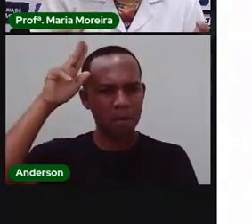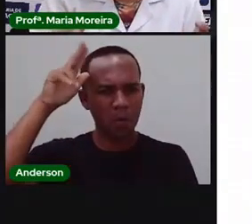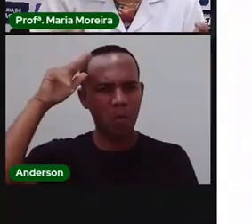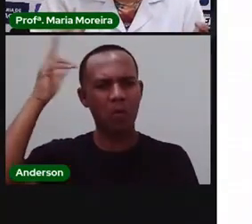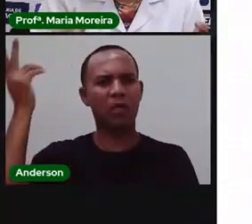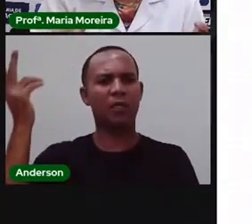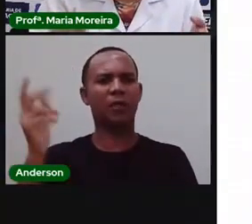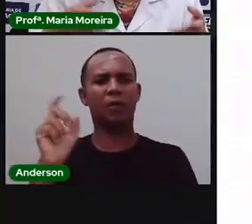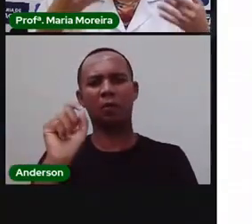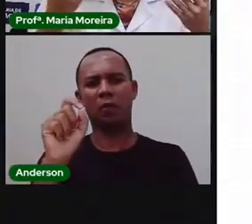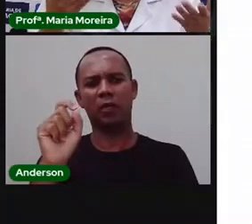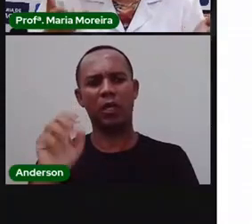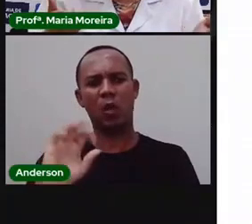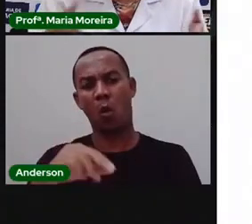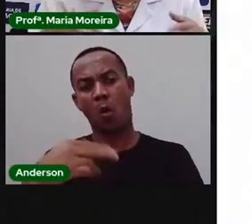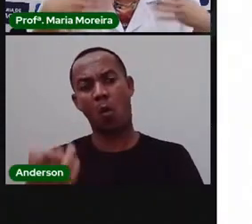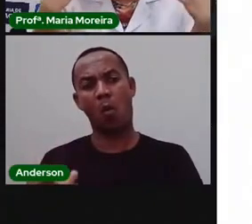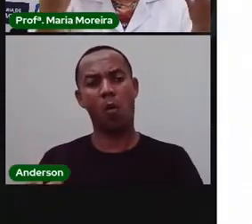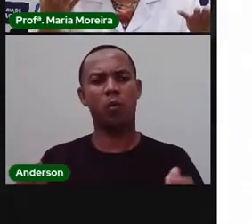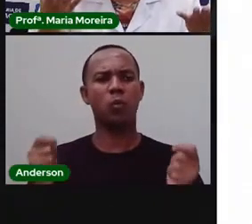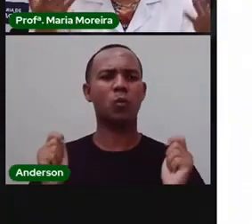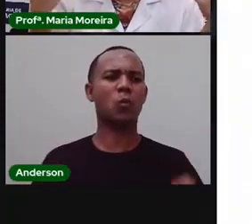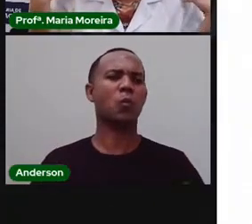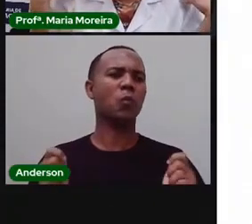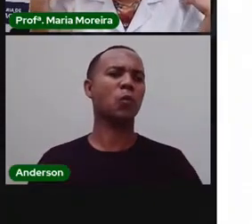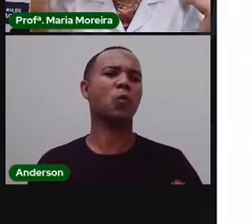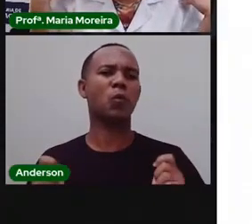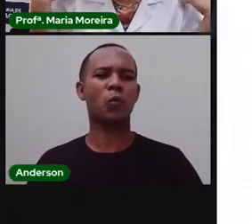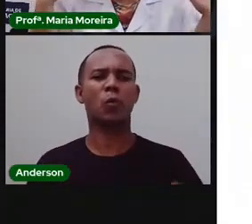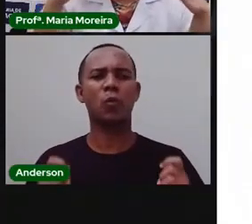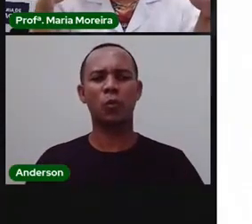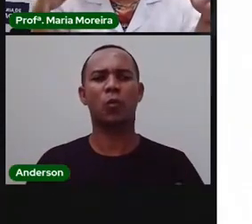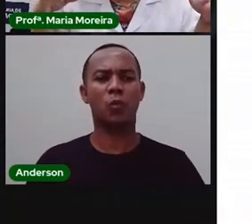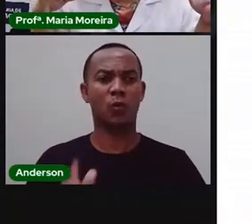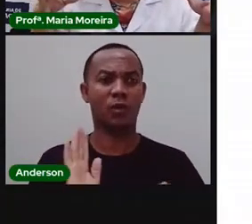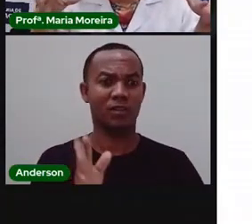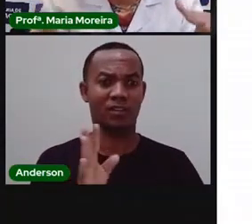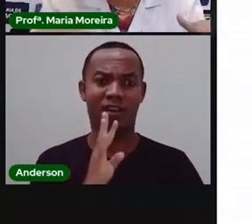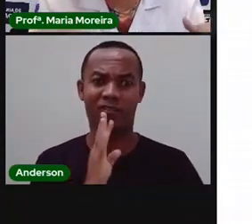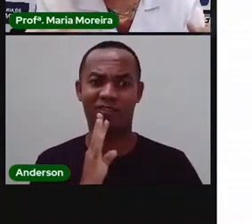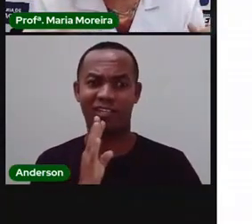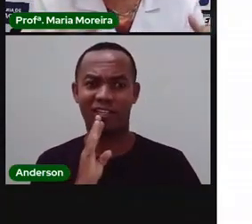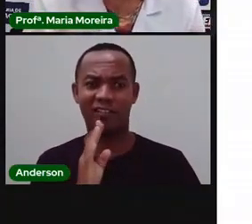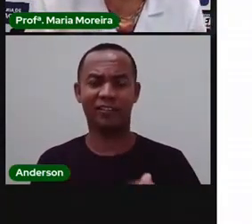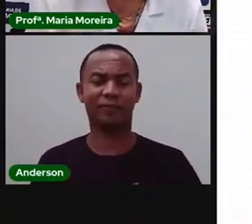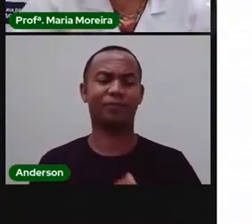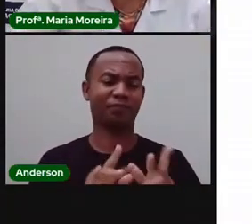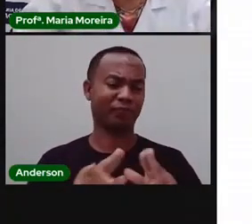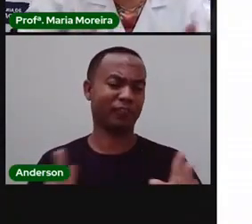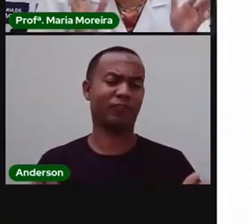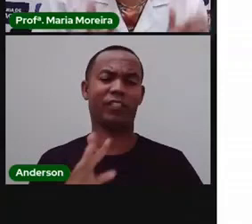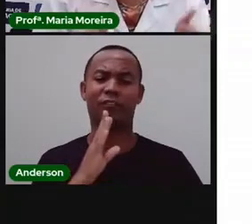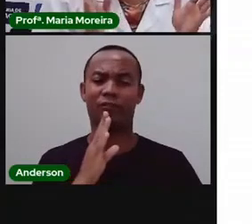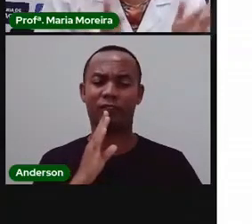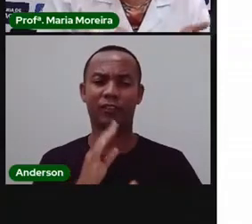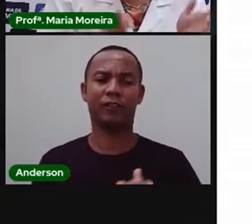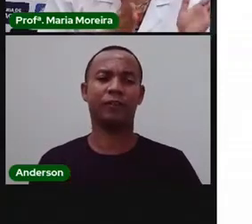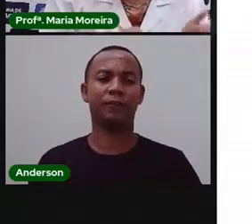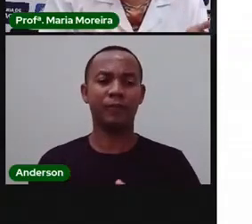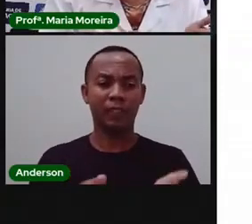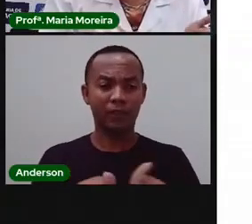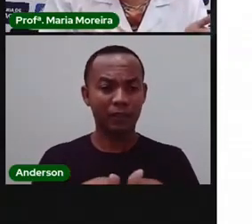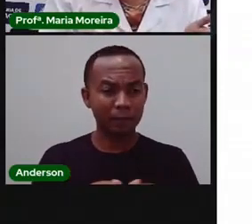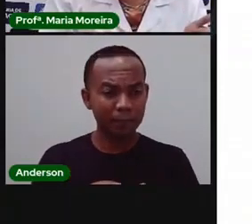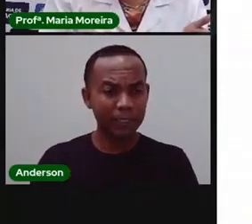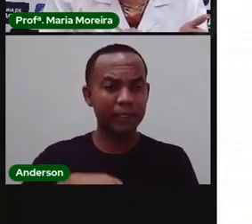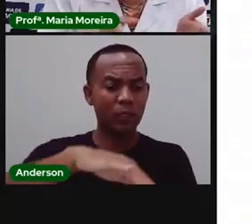carroça. Quem aí conhece ou já viu uma carroça ou já andou de carroça? A Pró já andou de carroça. Várias. Mas, a mesma rua